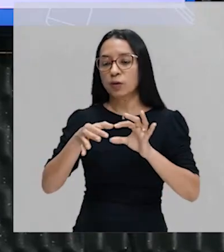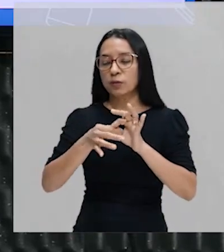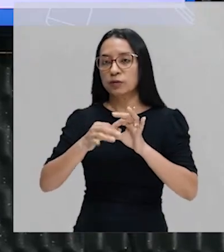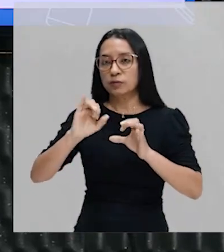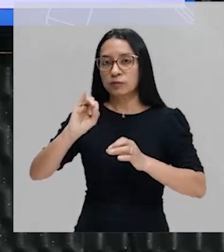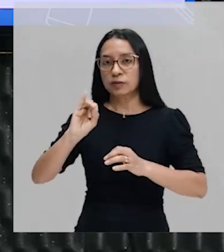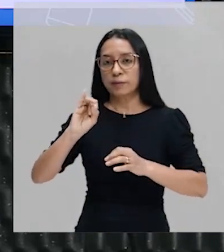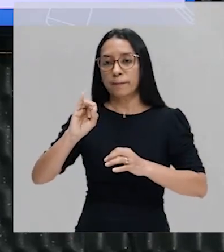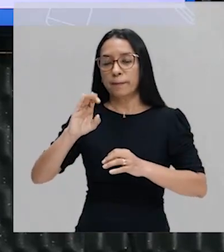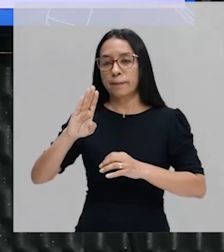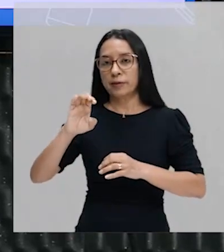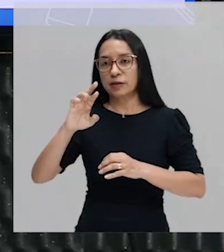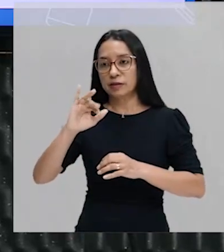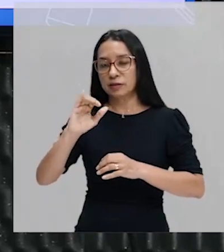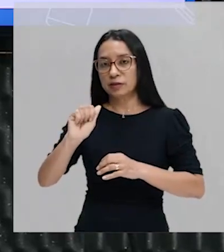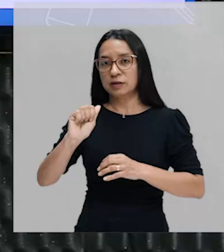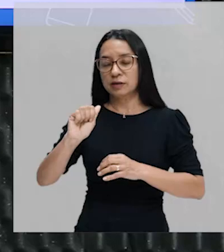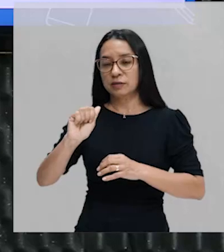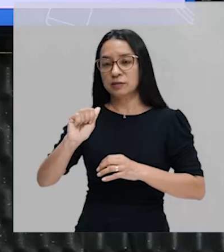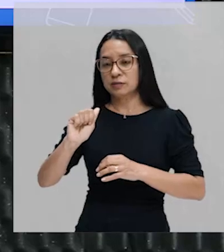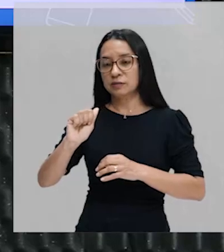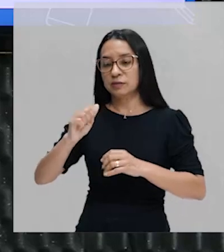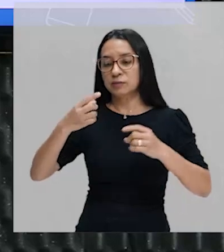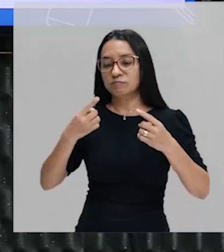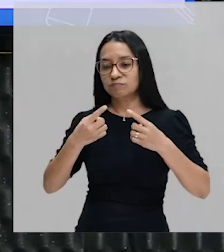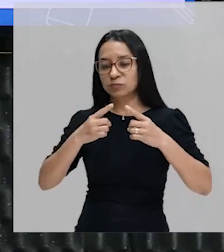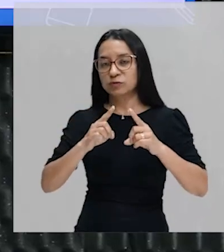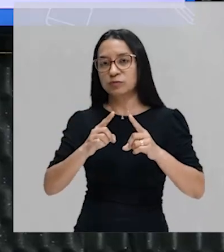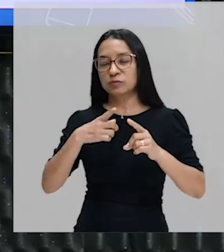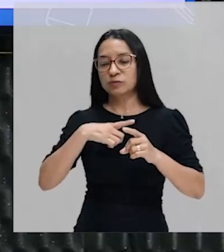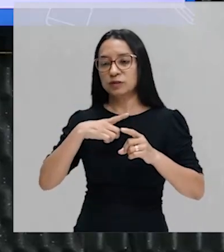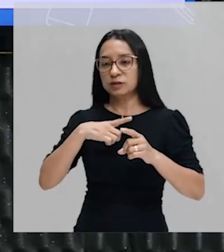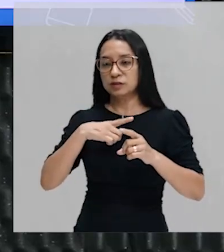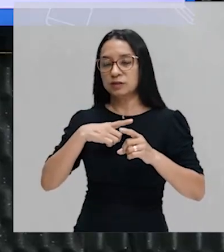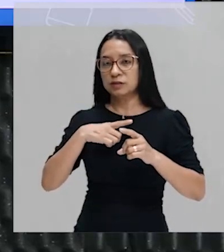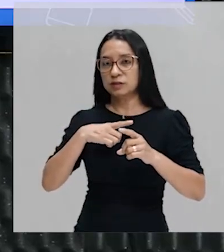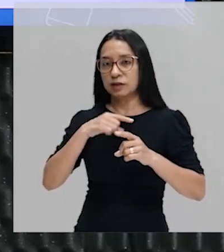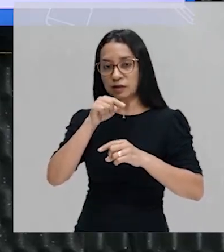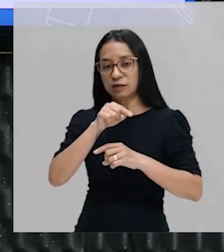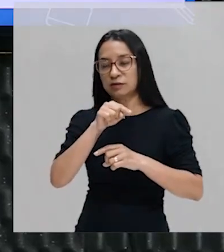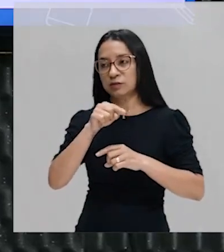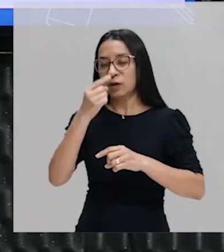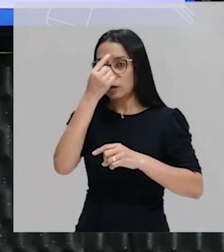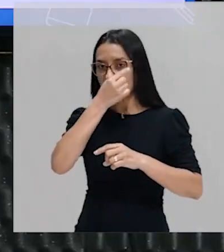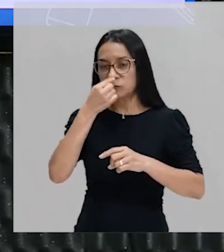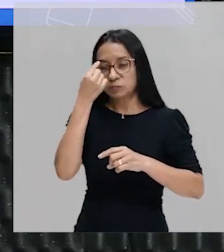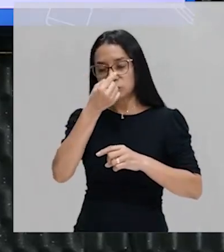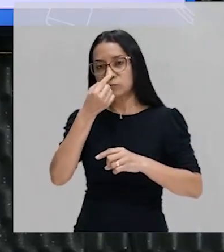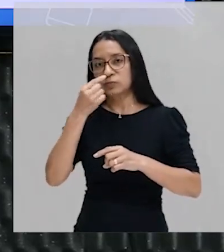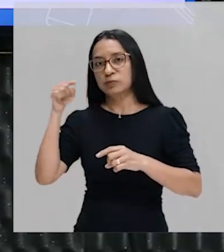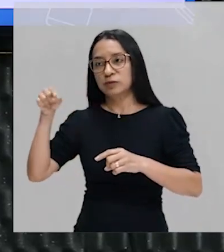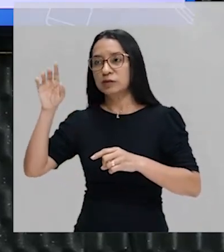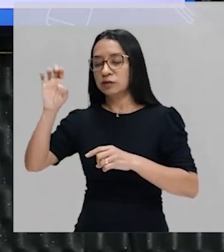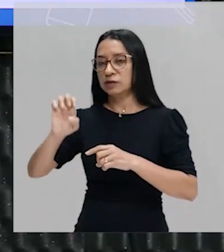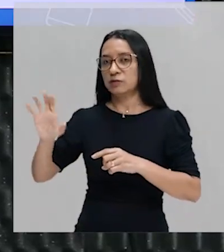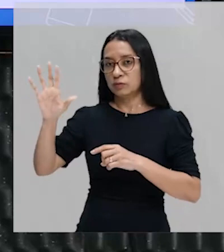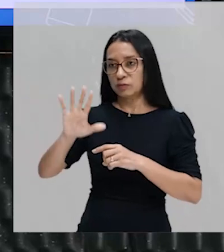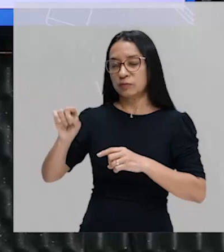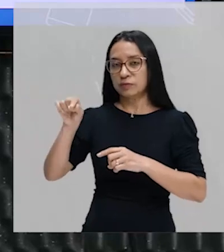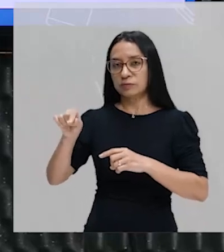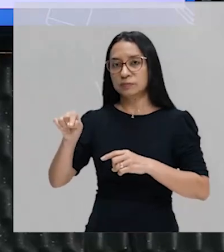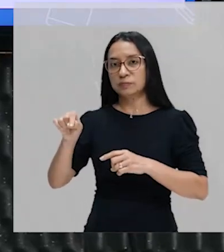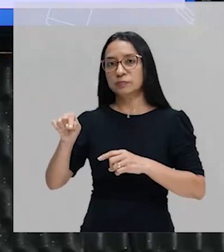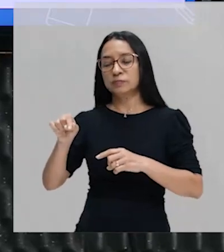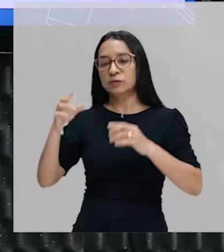por conta dessa rivalidade que a Espanha está tendo com a Holanda na Europa, por conta da União Ibérica, os holandeses